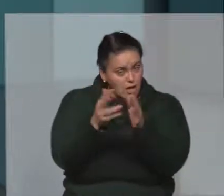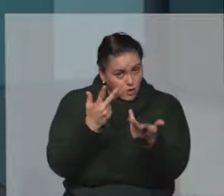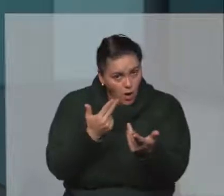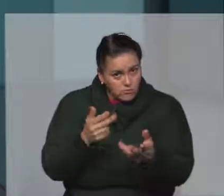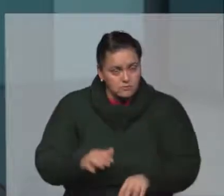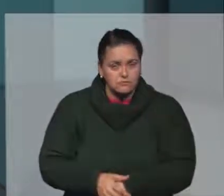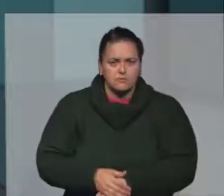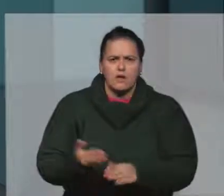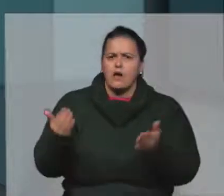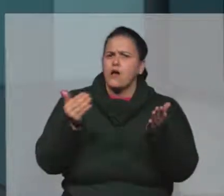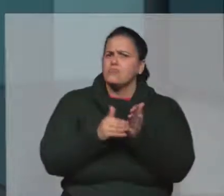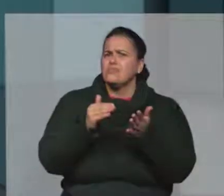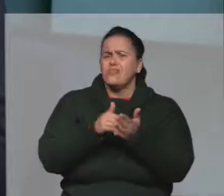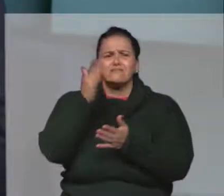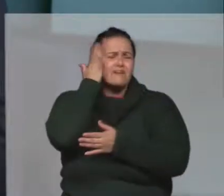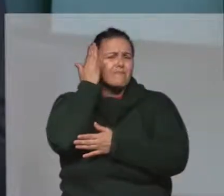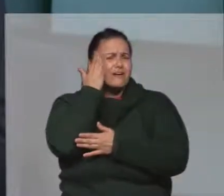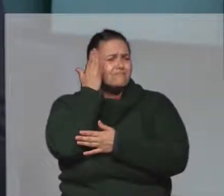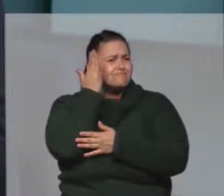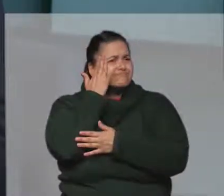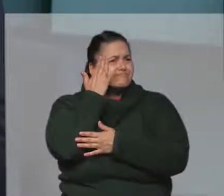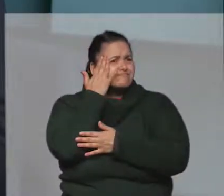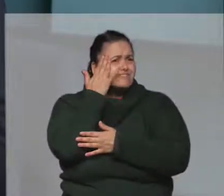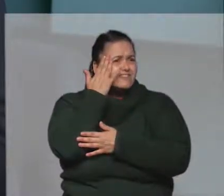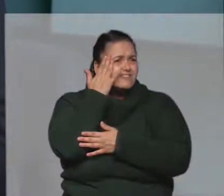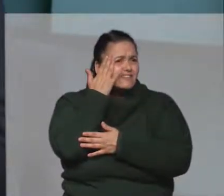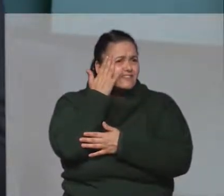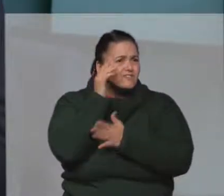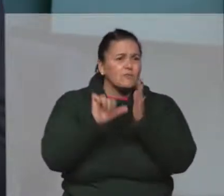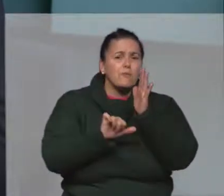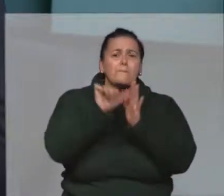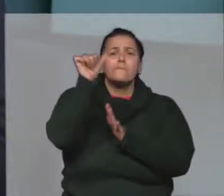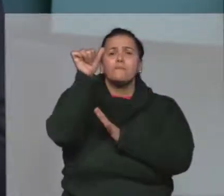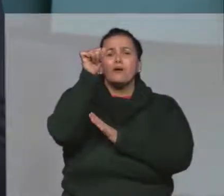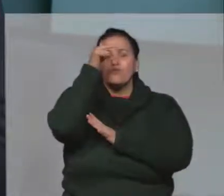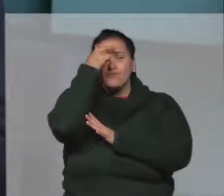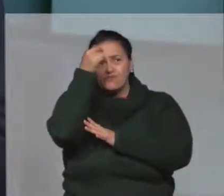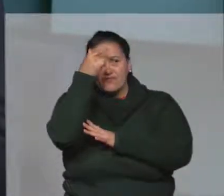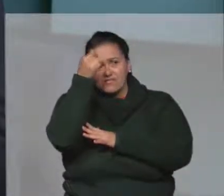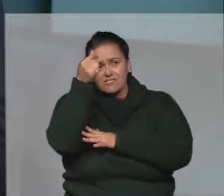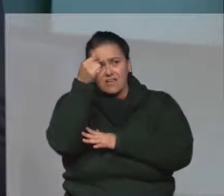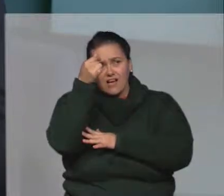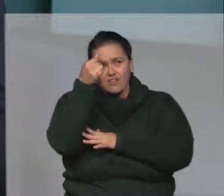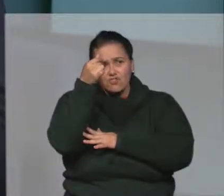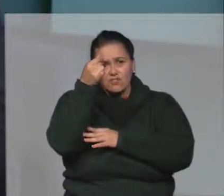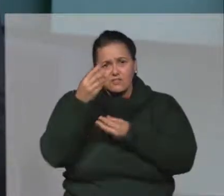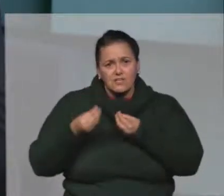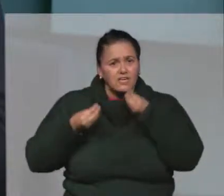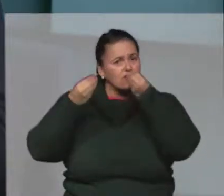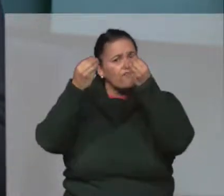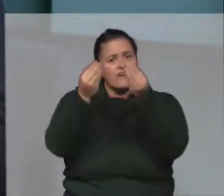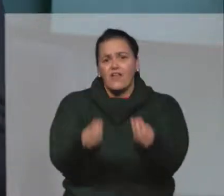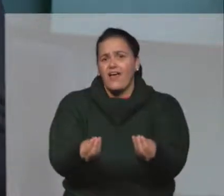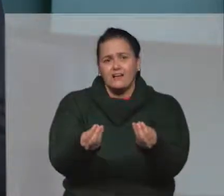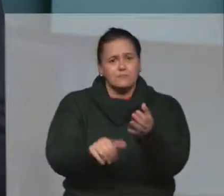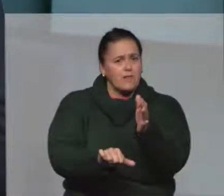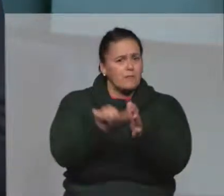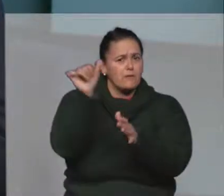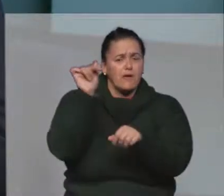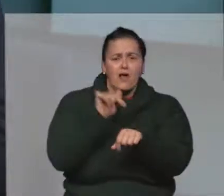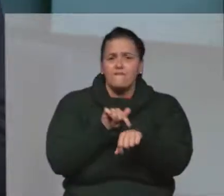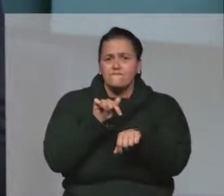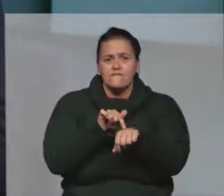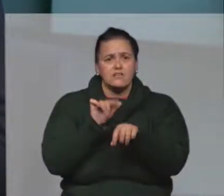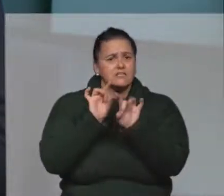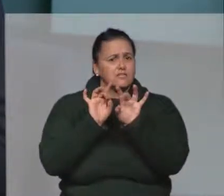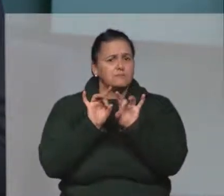aqui pela Fevale? Até onde se sabe, até onde sabemos, nós somos a primeira universidade que está oferecendo pela